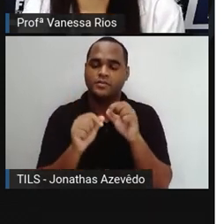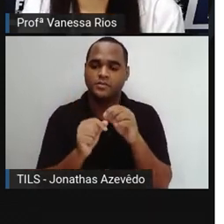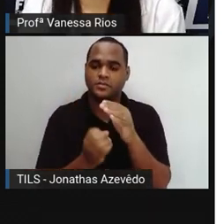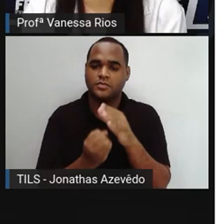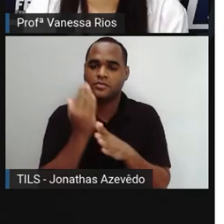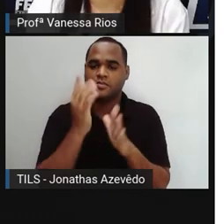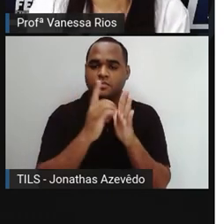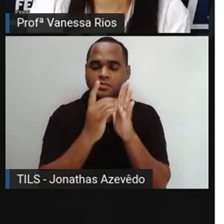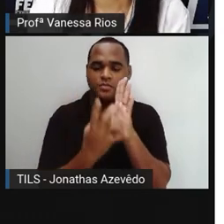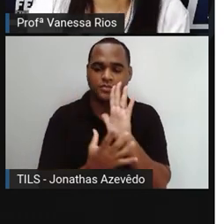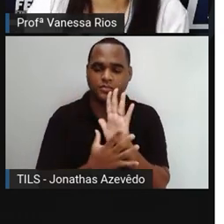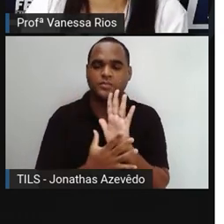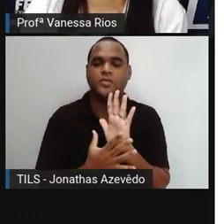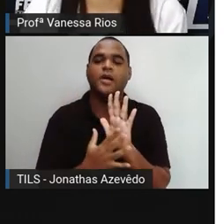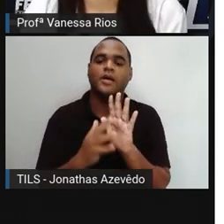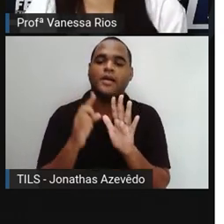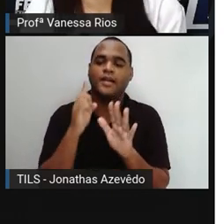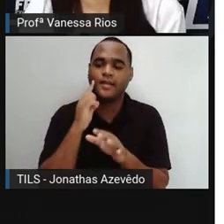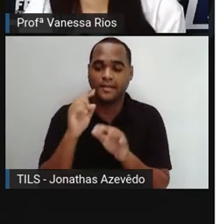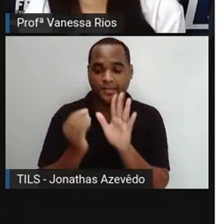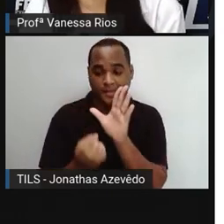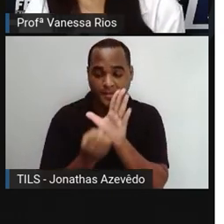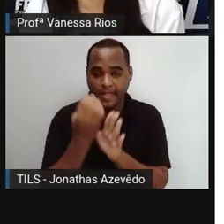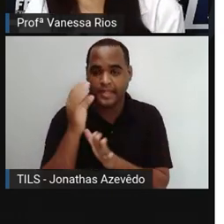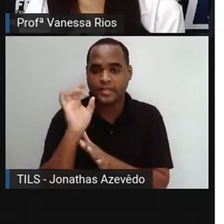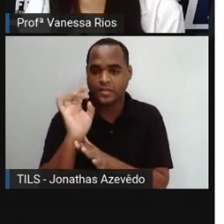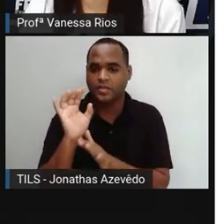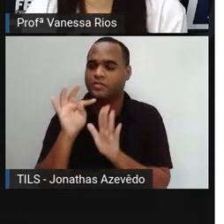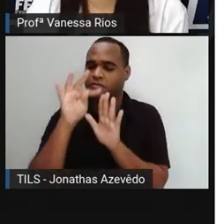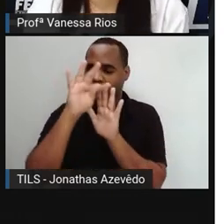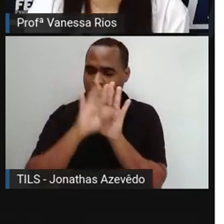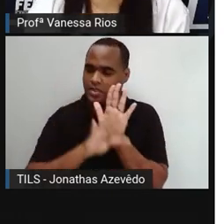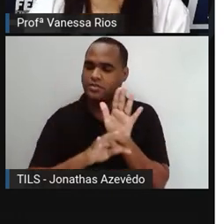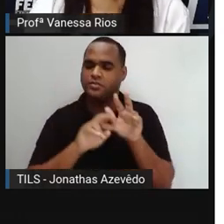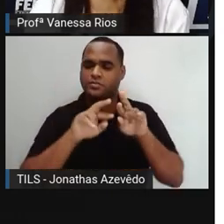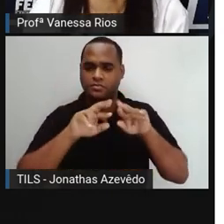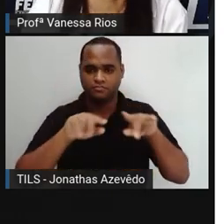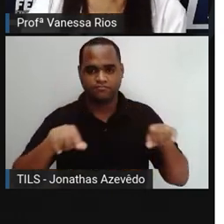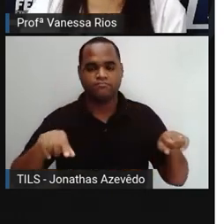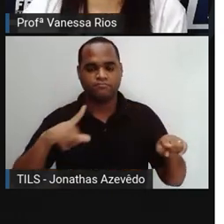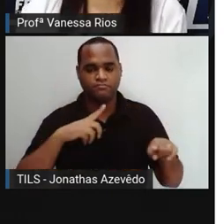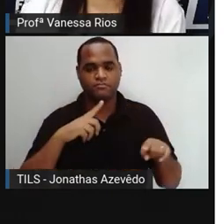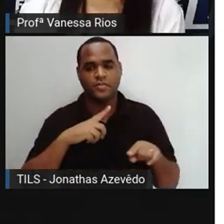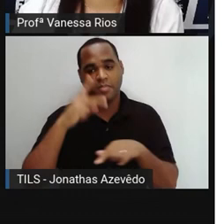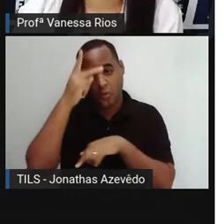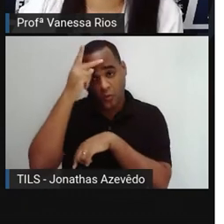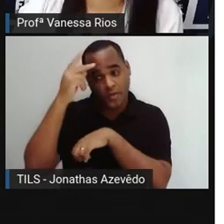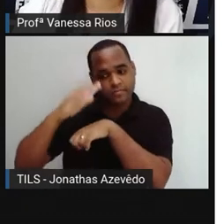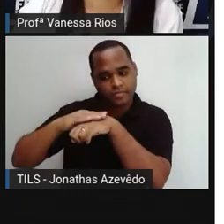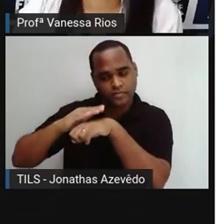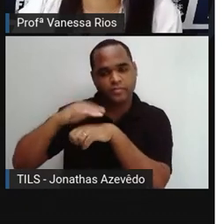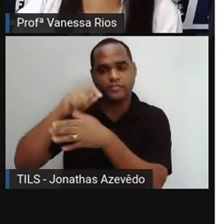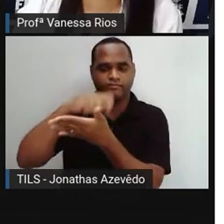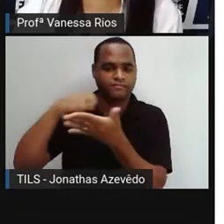vão aparecer somente em determinados textos, dependendo de quem escreveu.